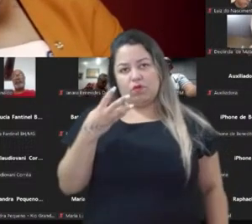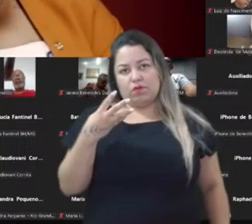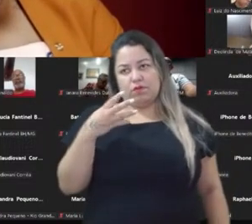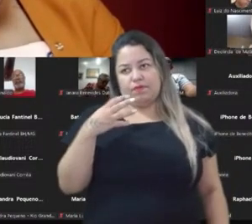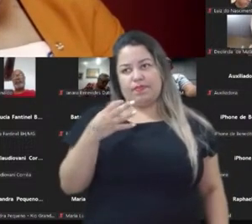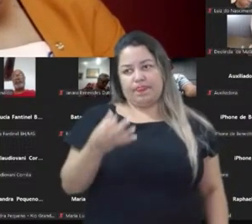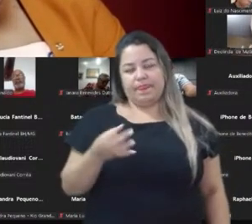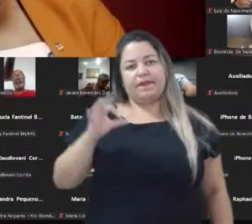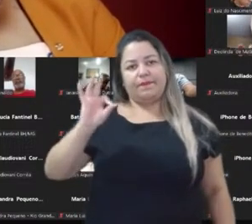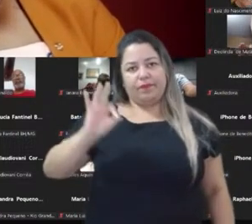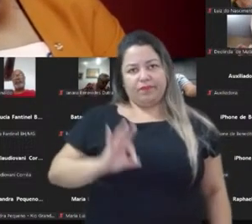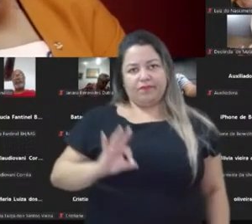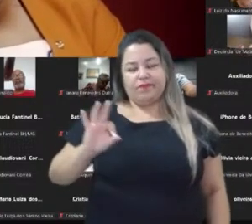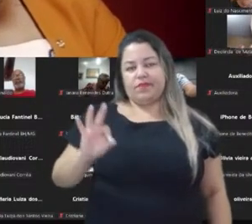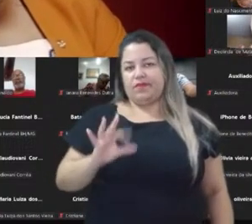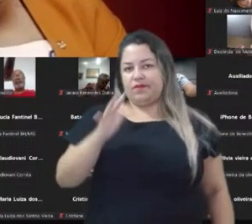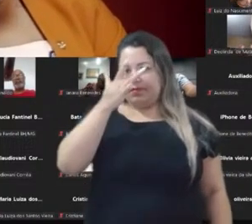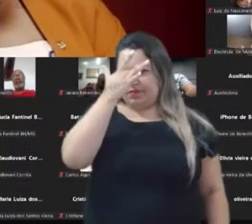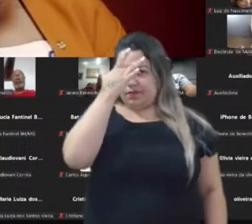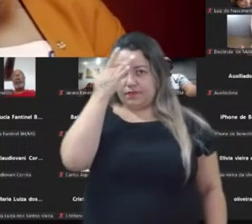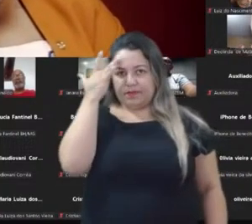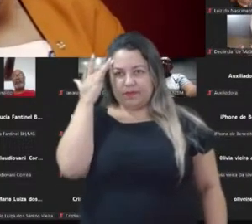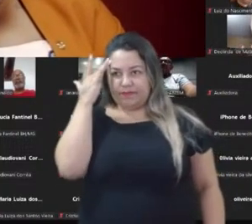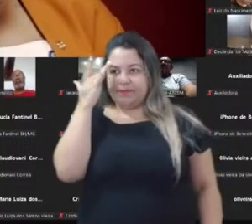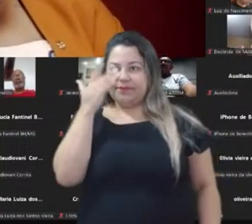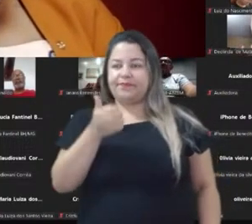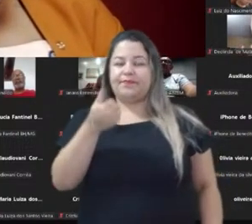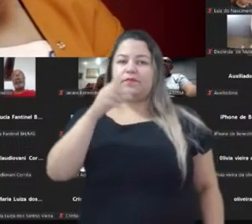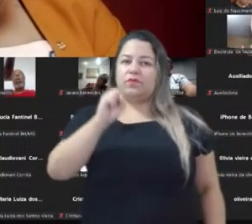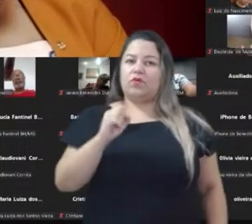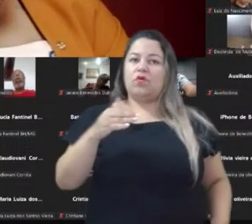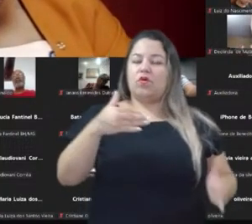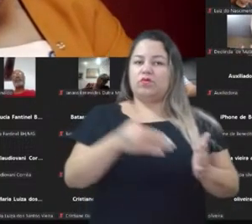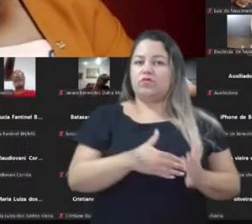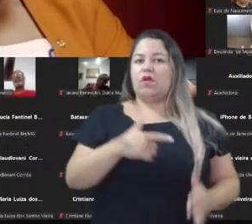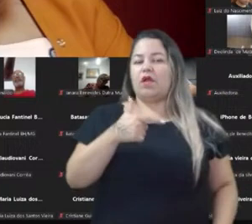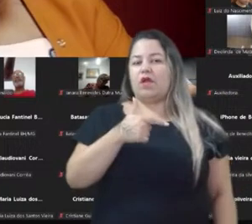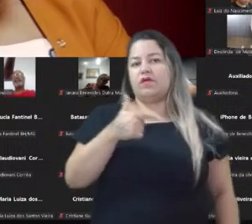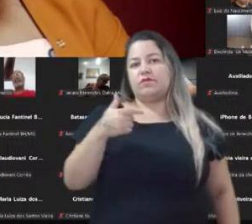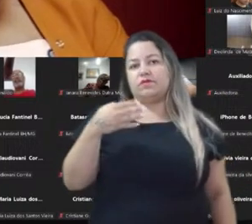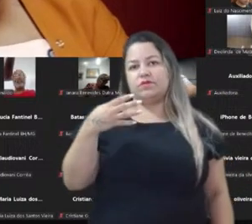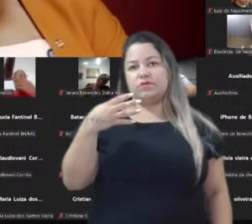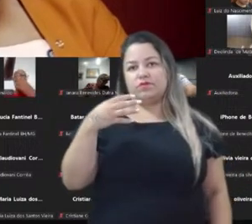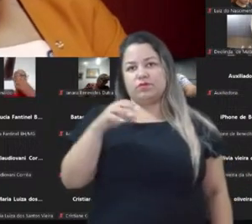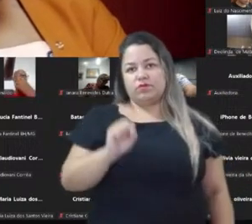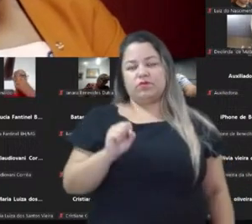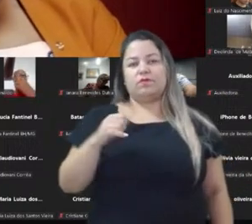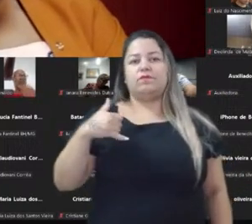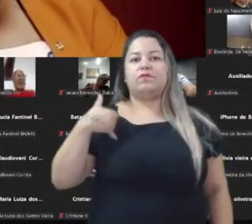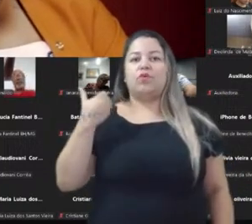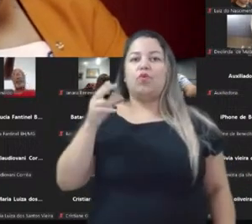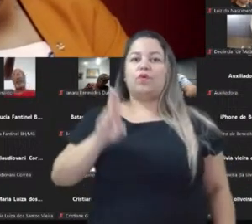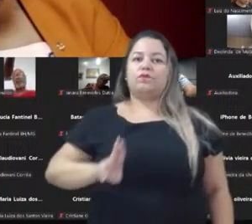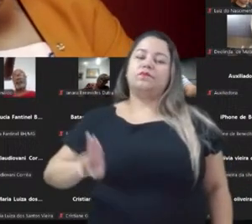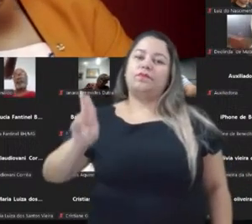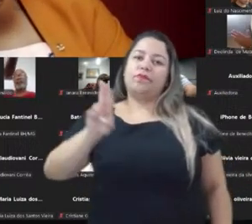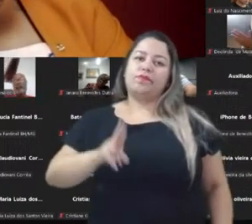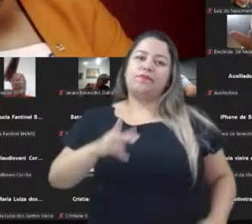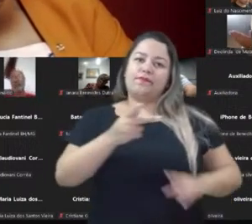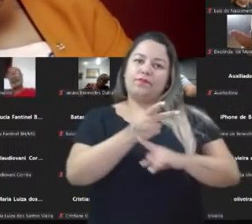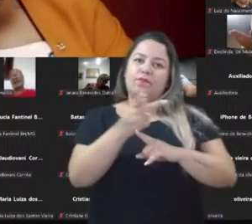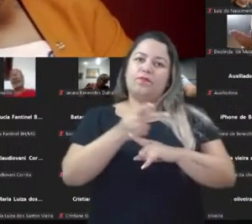% das pessoas de 18 a 24 anos utilizam a ferramenta de